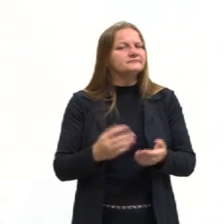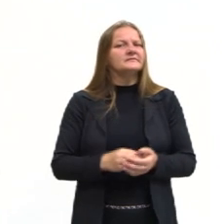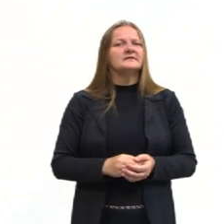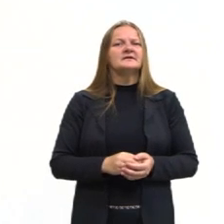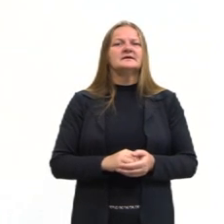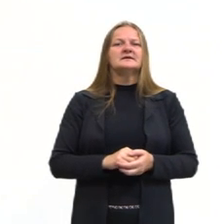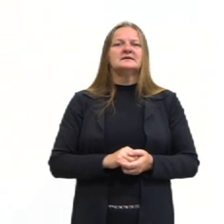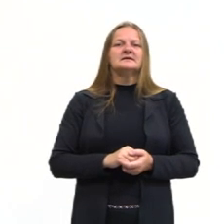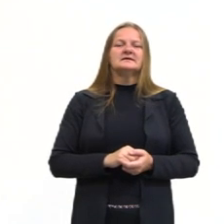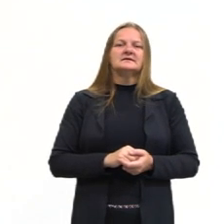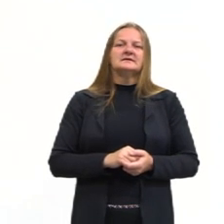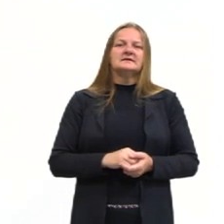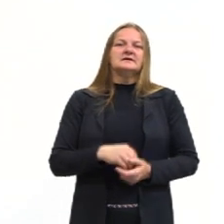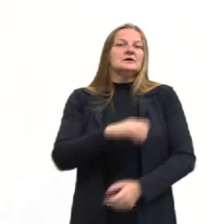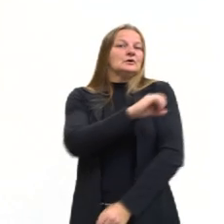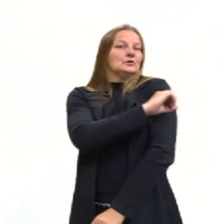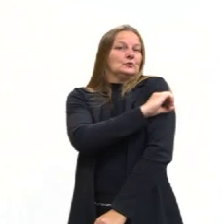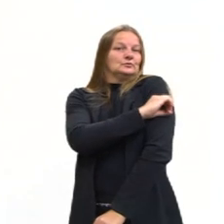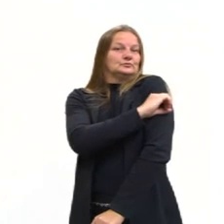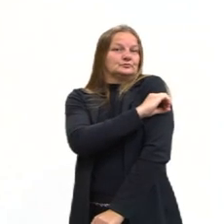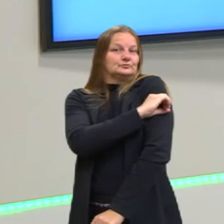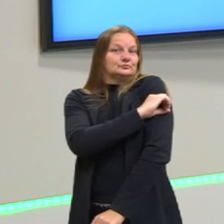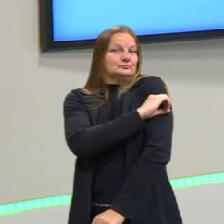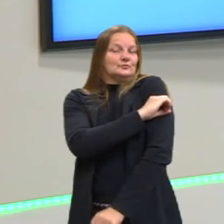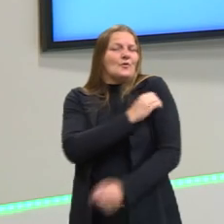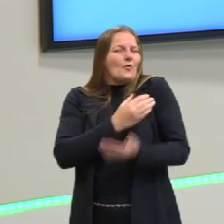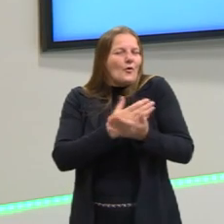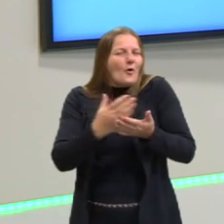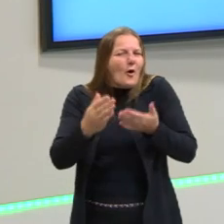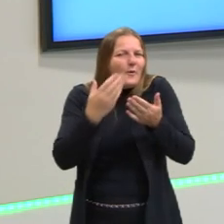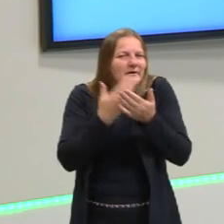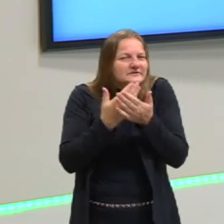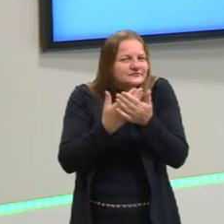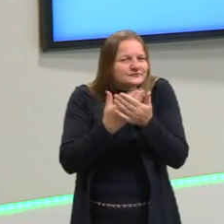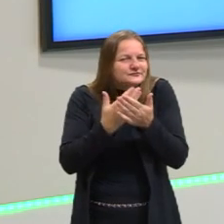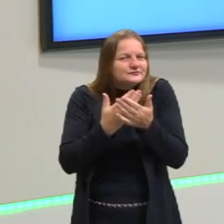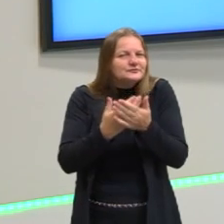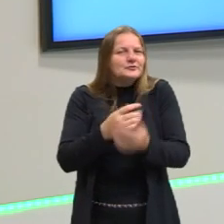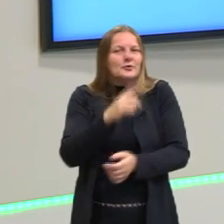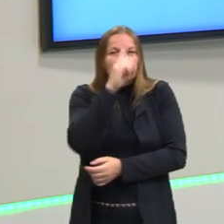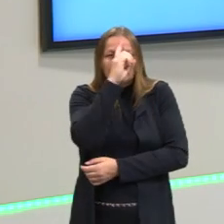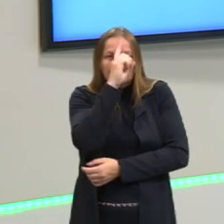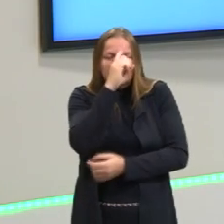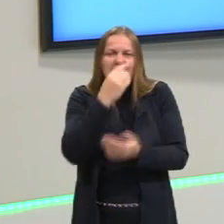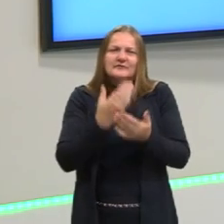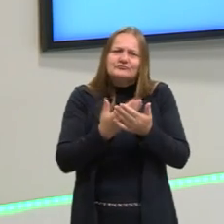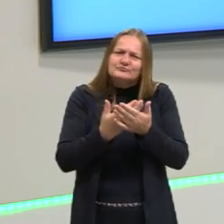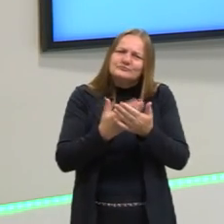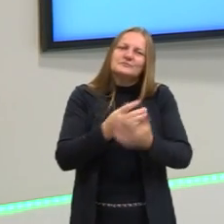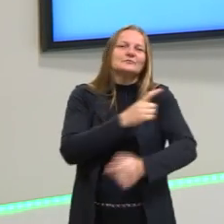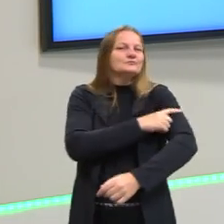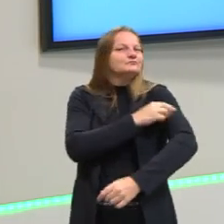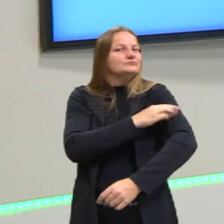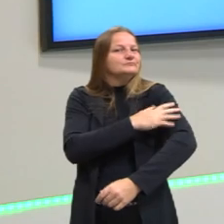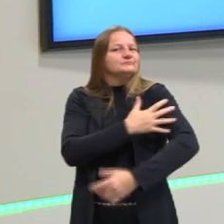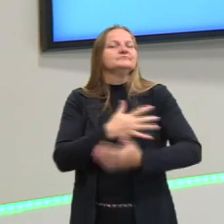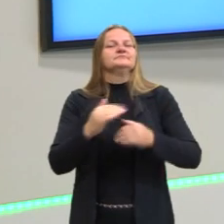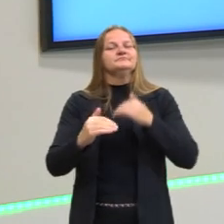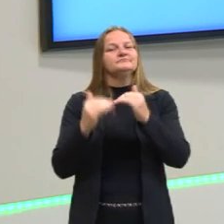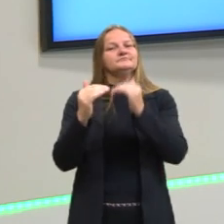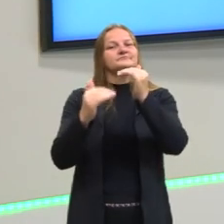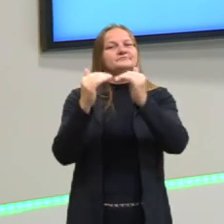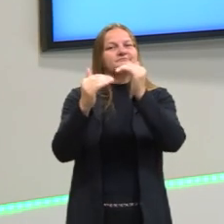a pré-escola, então, ou desde quando nós estamos lá no ensino fundamental, onde nós nos deparamos, e nós, como